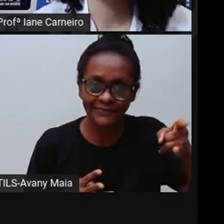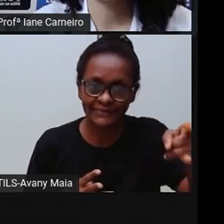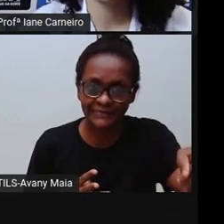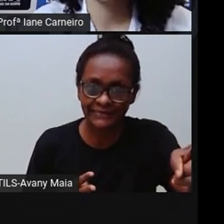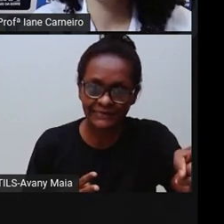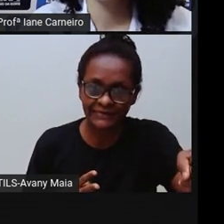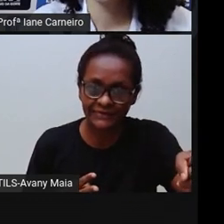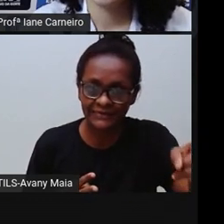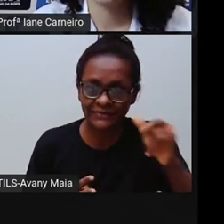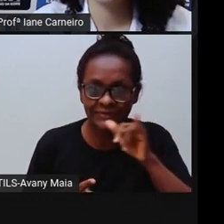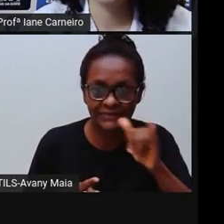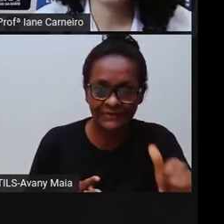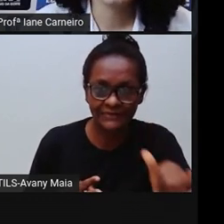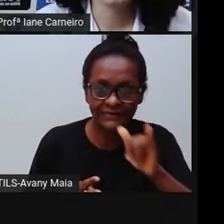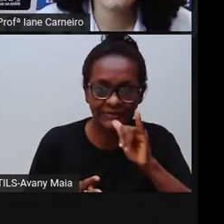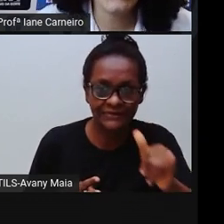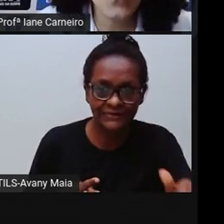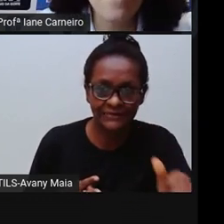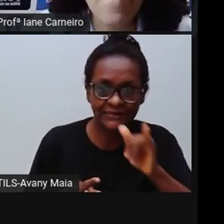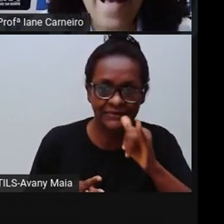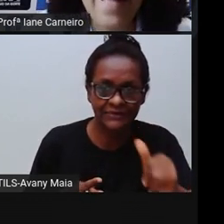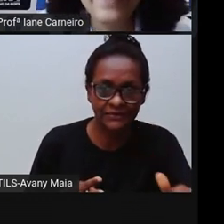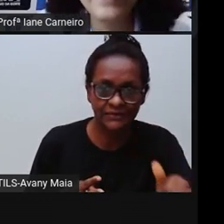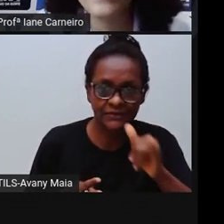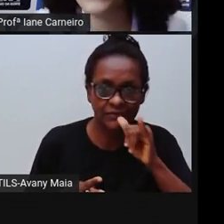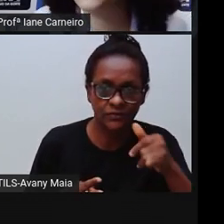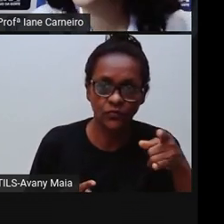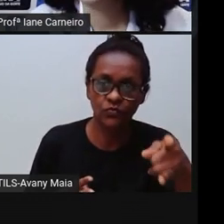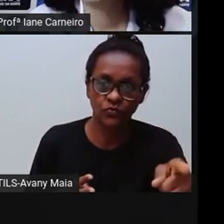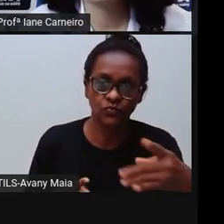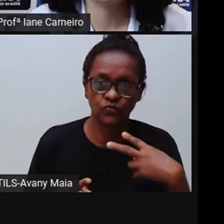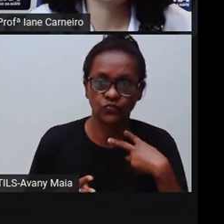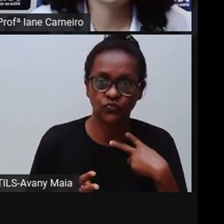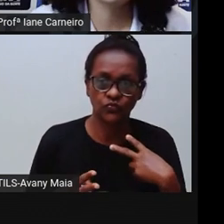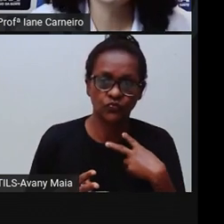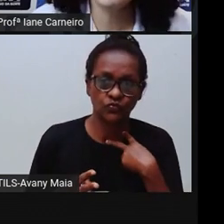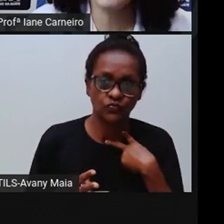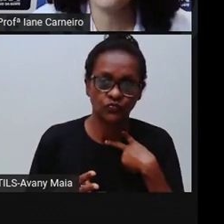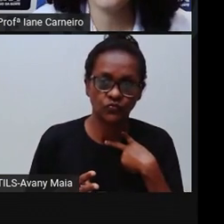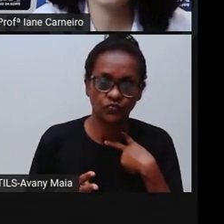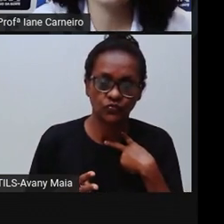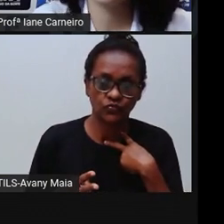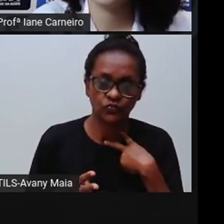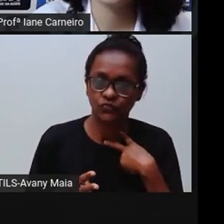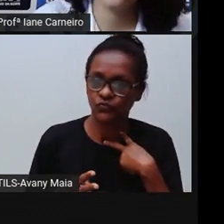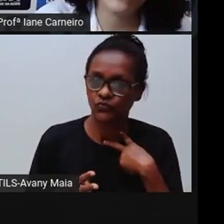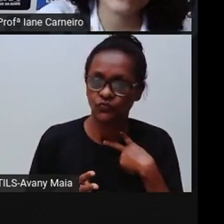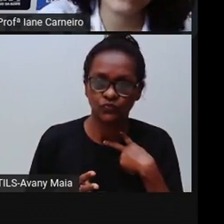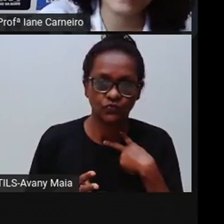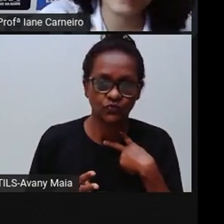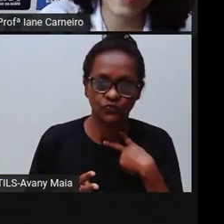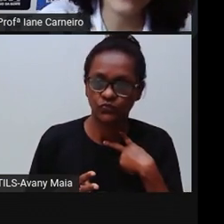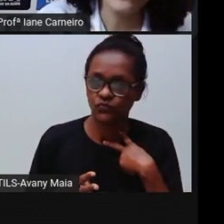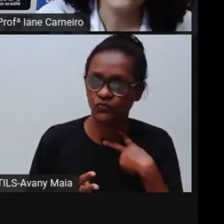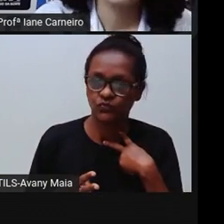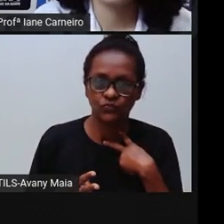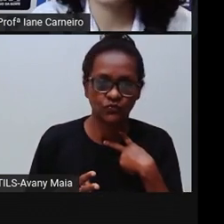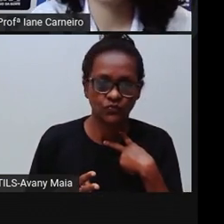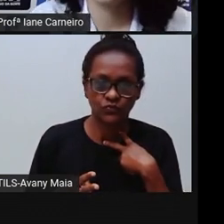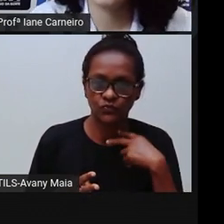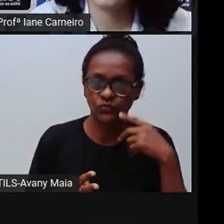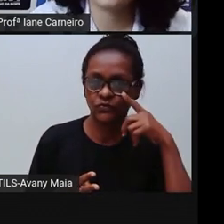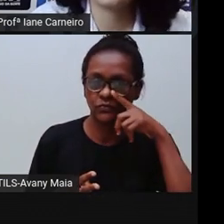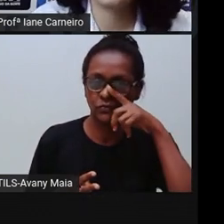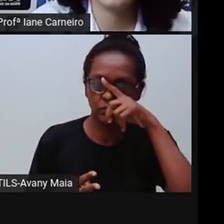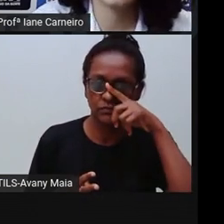o que é isso aqui? É uma tomada. Criança não pode mexer em tomadas, tá certo? Então, eu